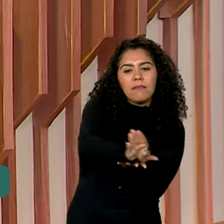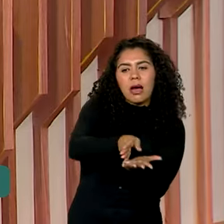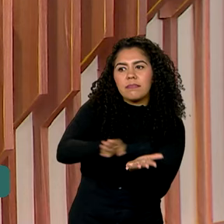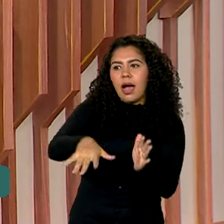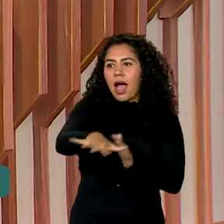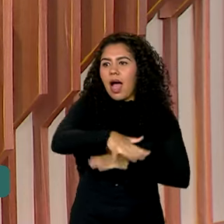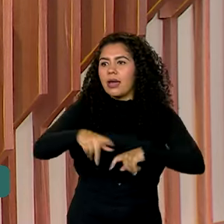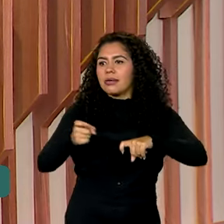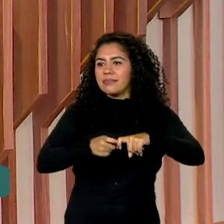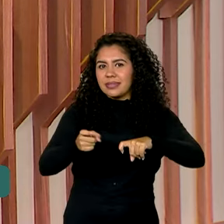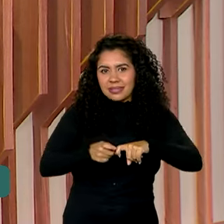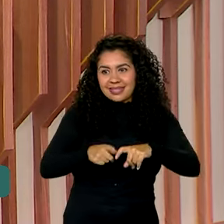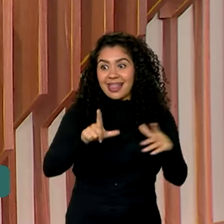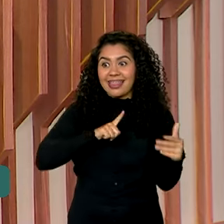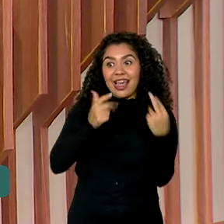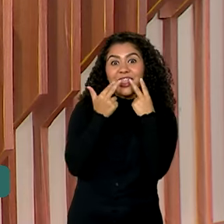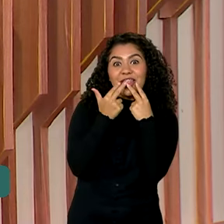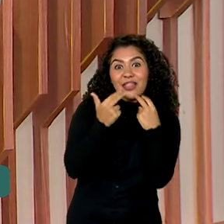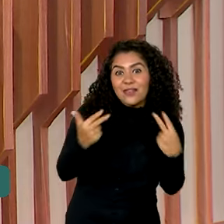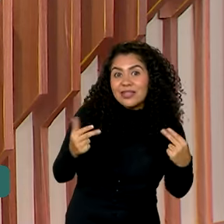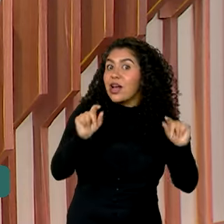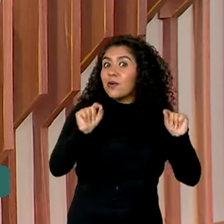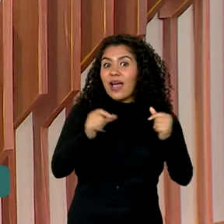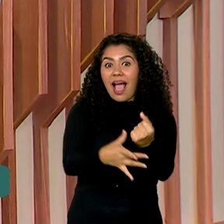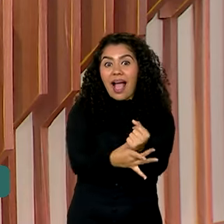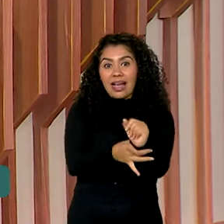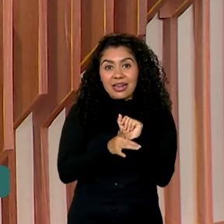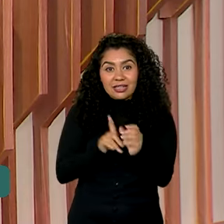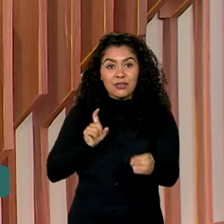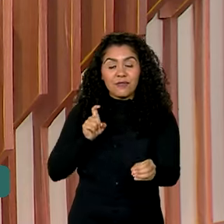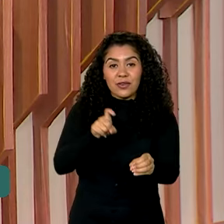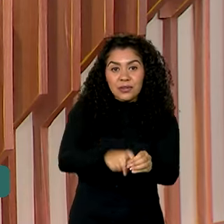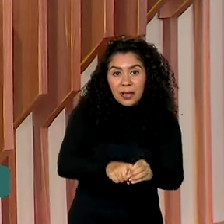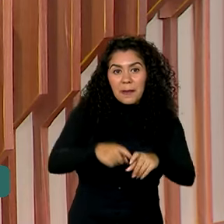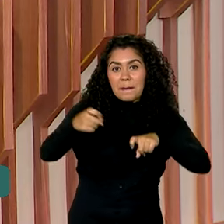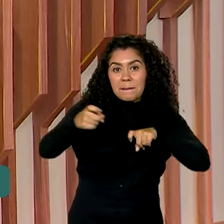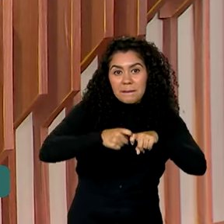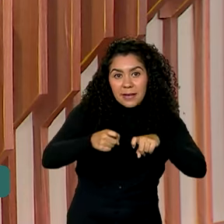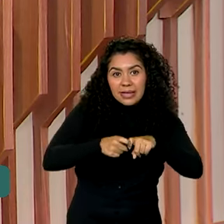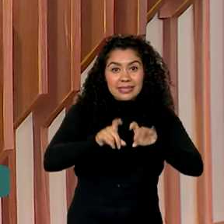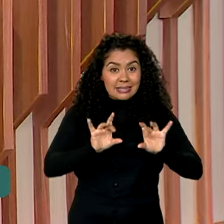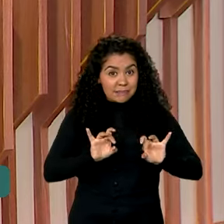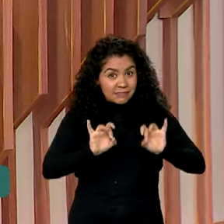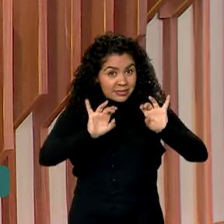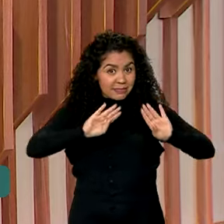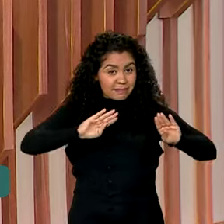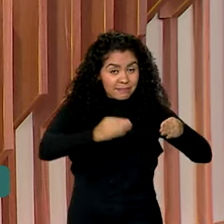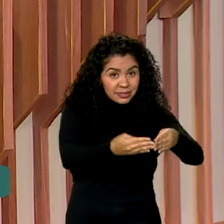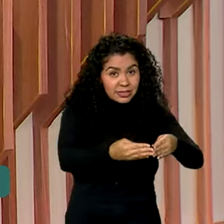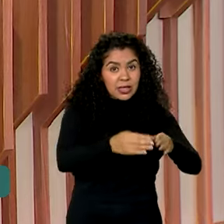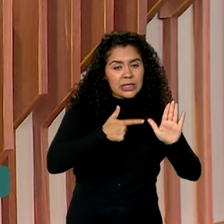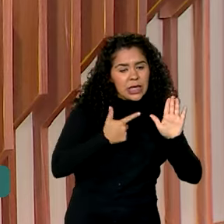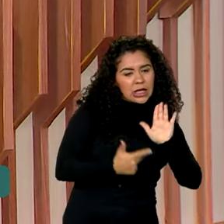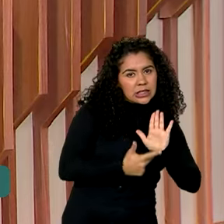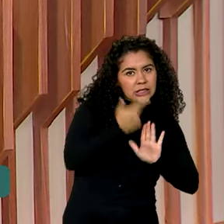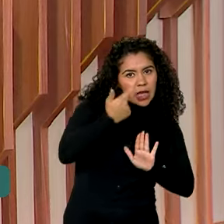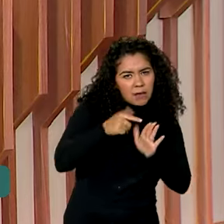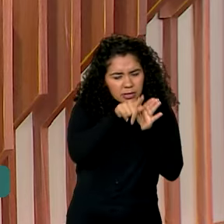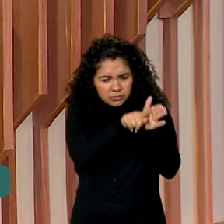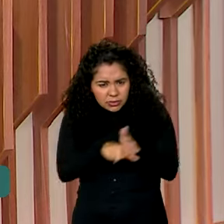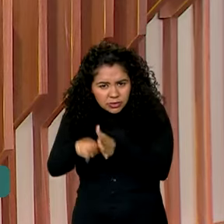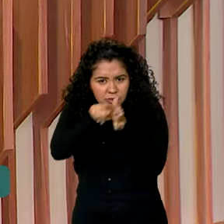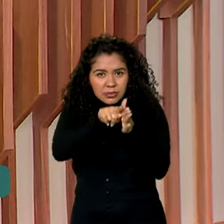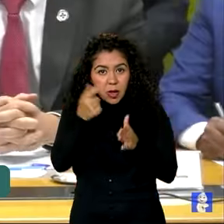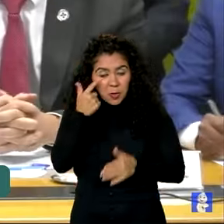medicina. Entre as novidades, a garantia de retorno para médicos especializados após exames, cirurgias e